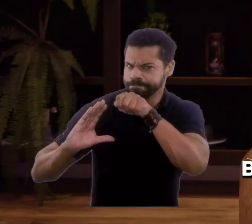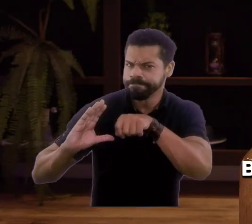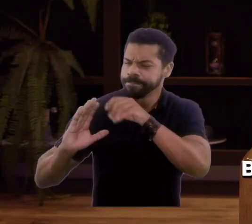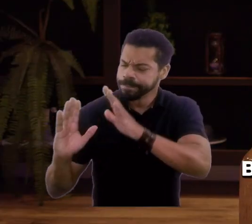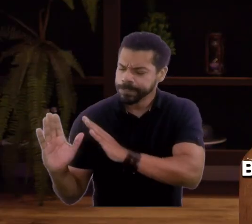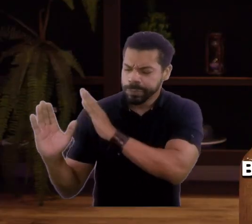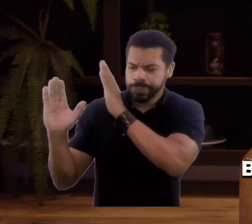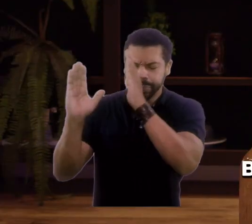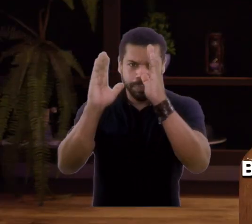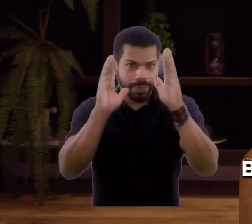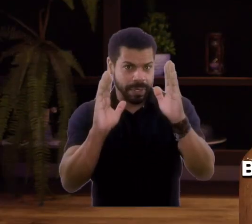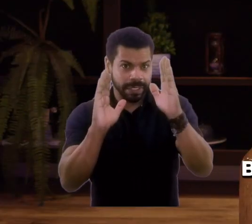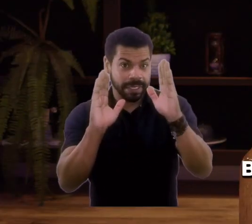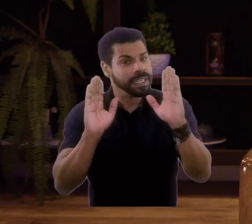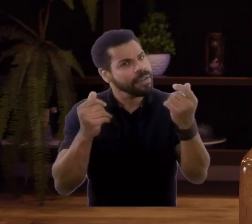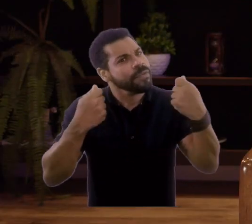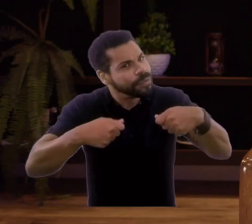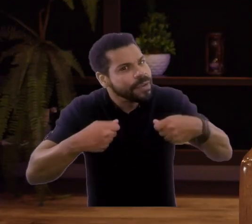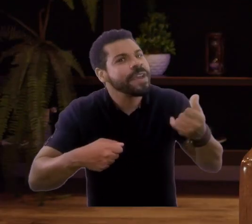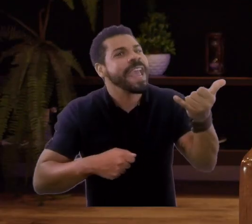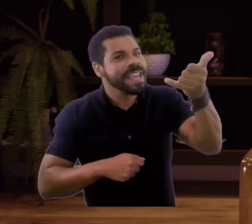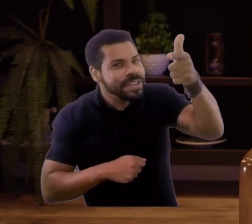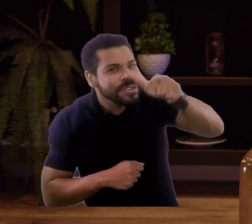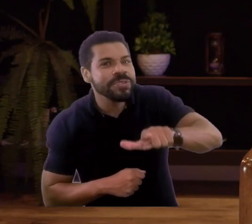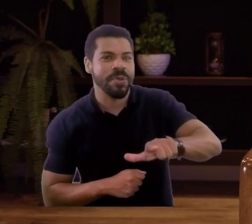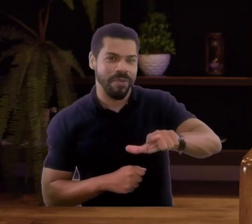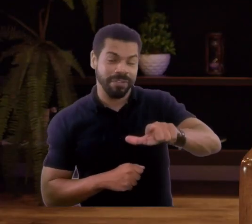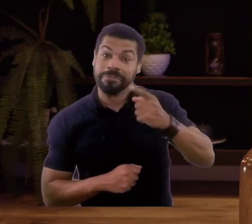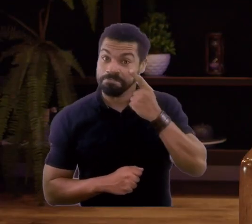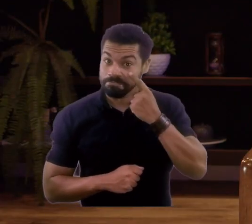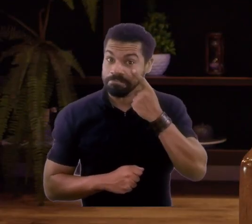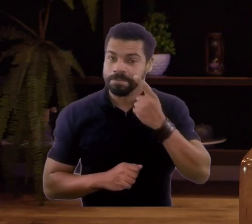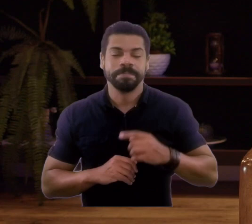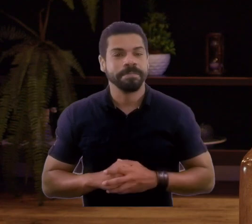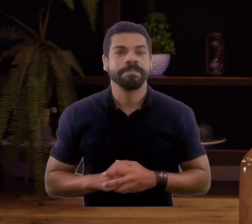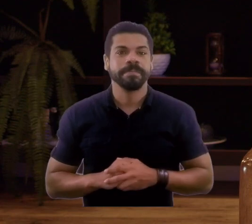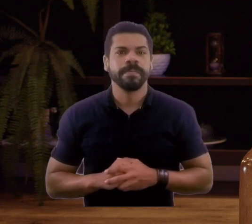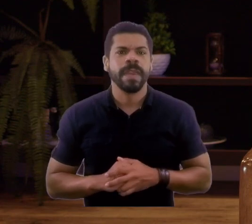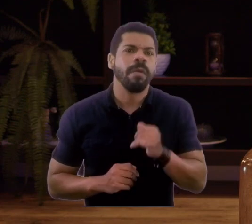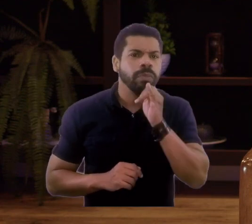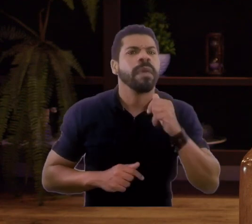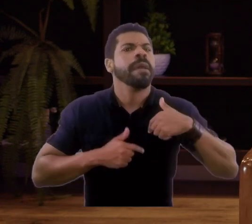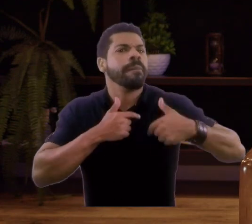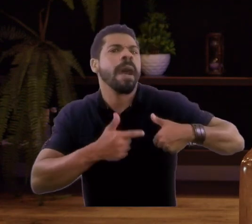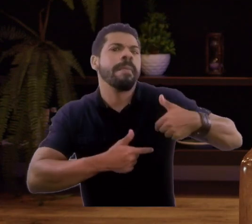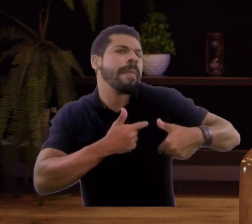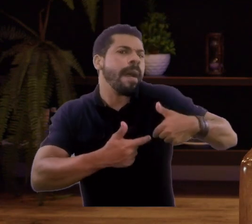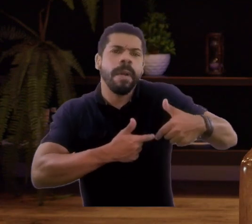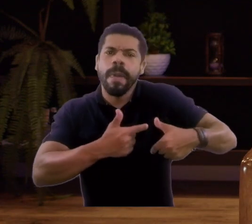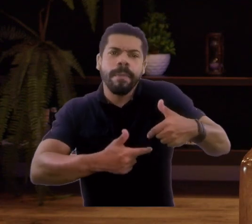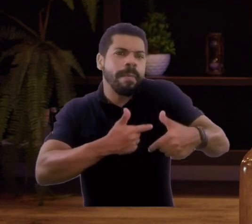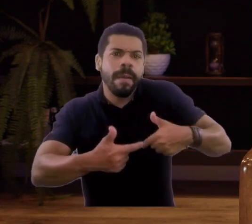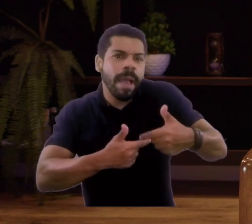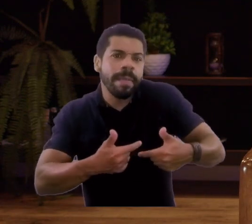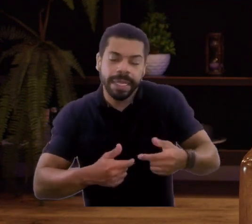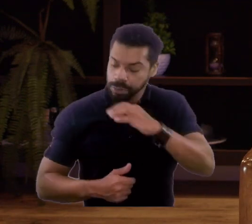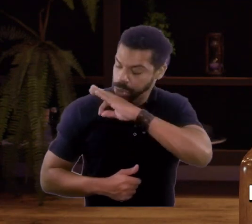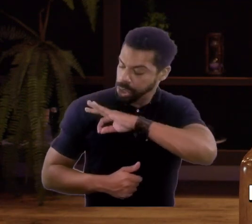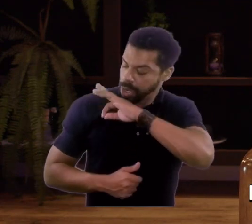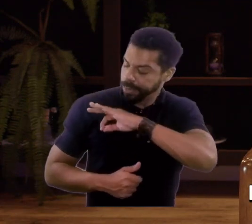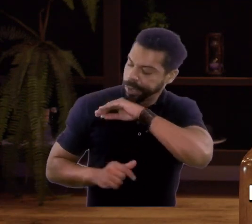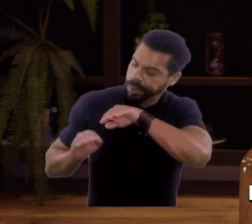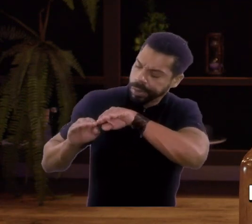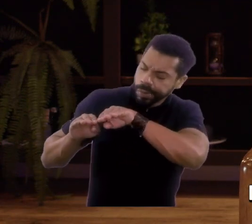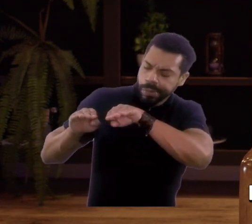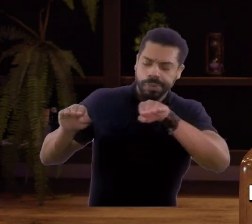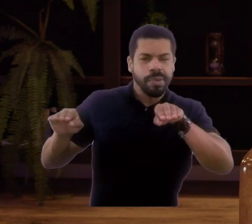já falei isso em alguns vídeos, talvez você tenha visto, talvez não, mas não custa nada reforçar aqui. Quando a gente está lá trabalhando, gente de